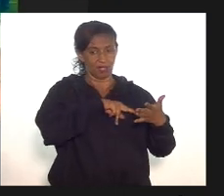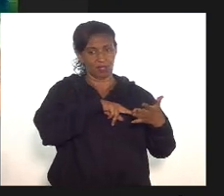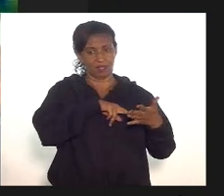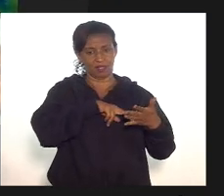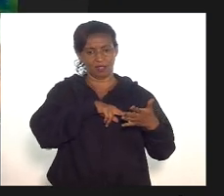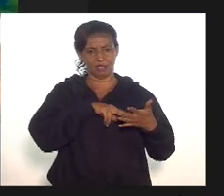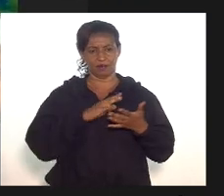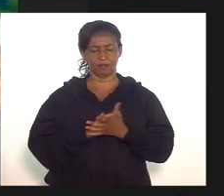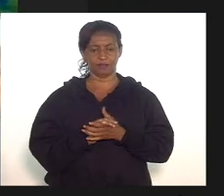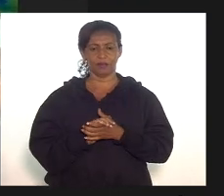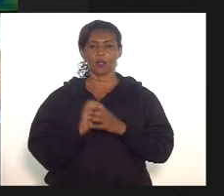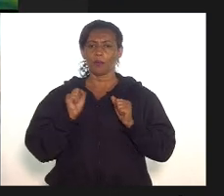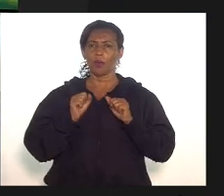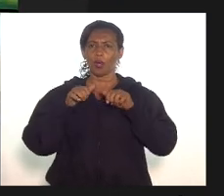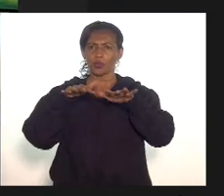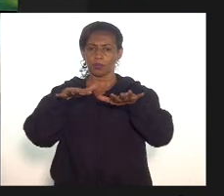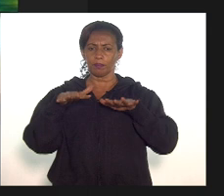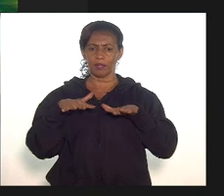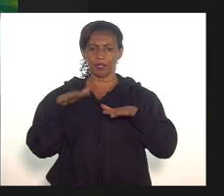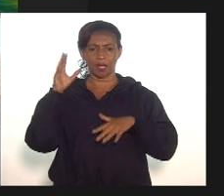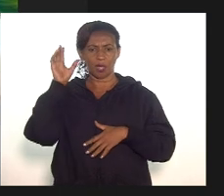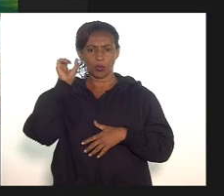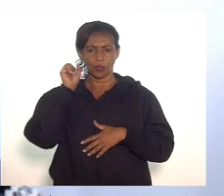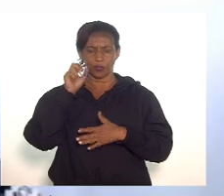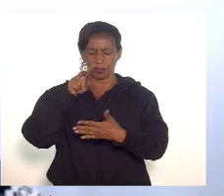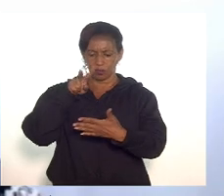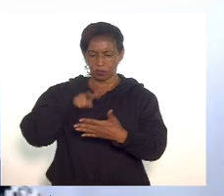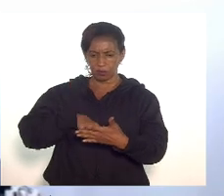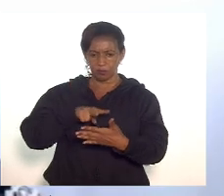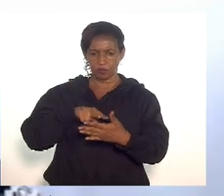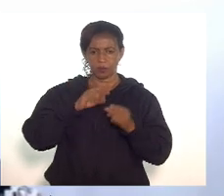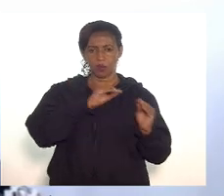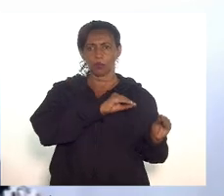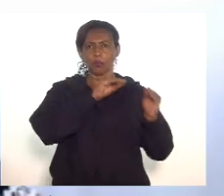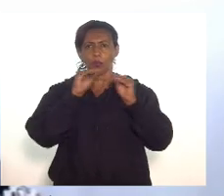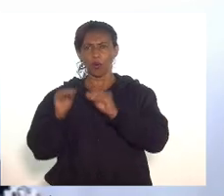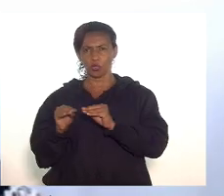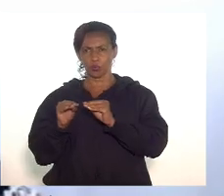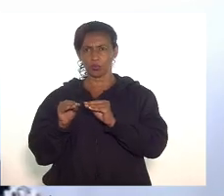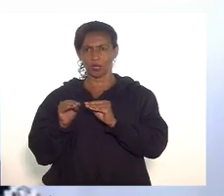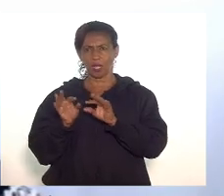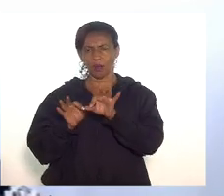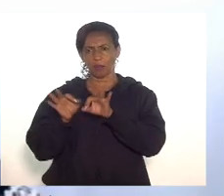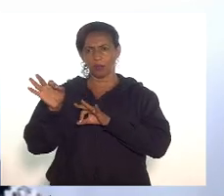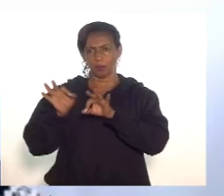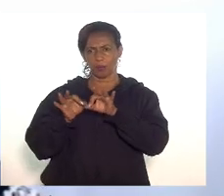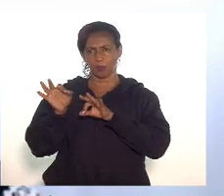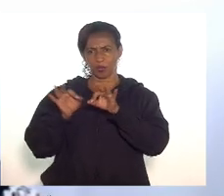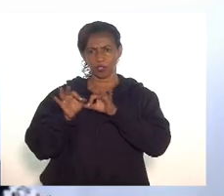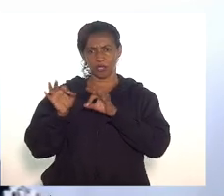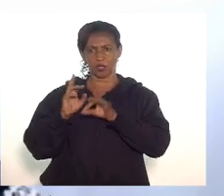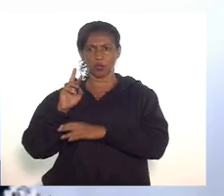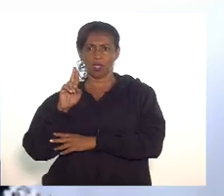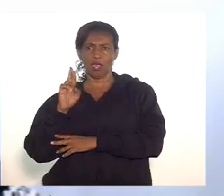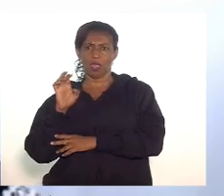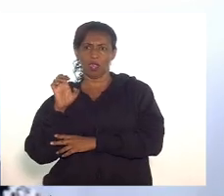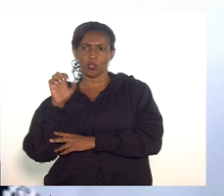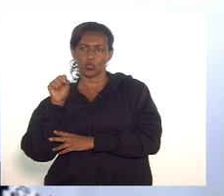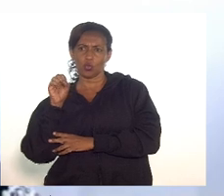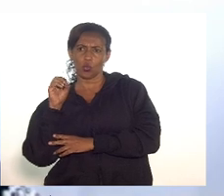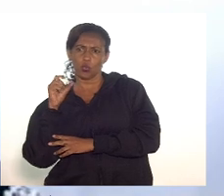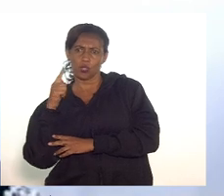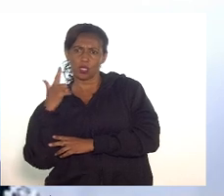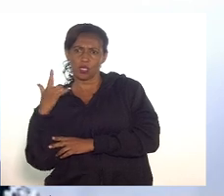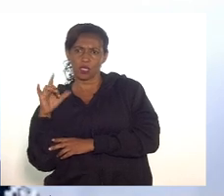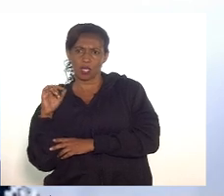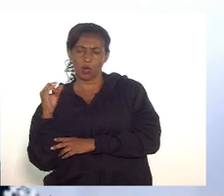plenário. Se nós podemos passar para o projeto de resolução que está em seguida. E eu chamo os trabalhos à